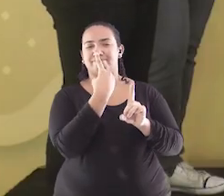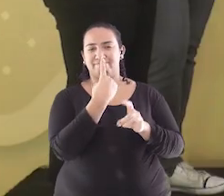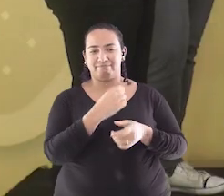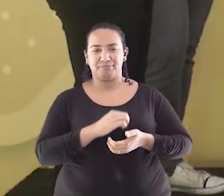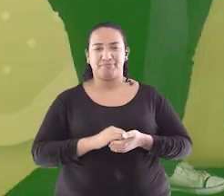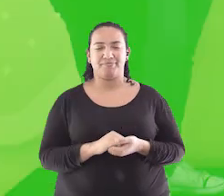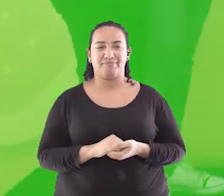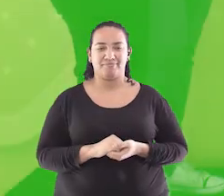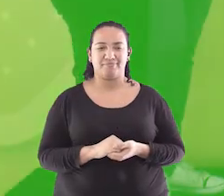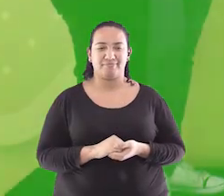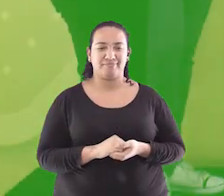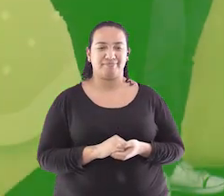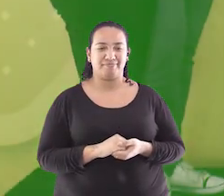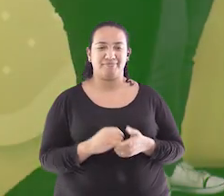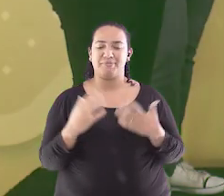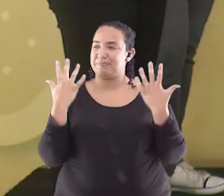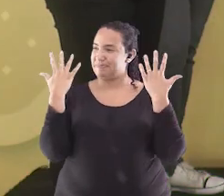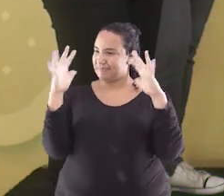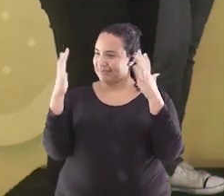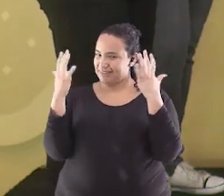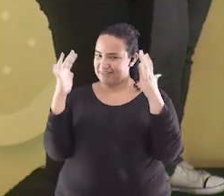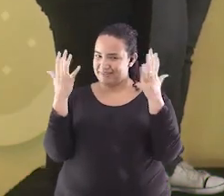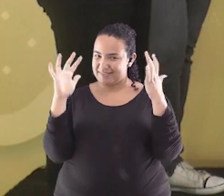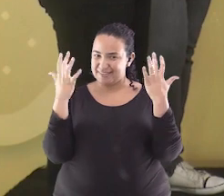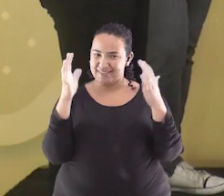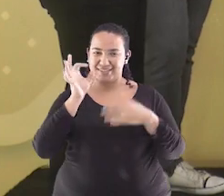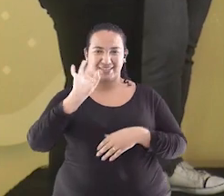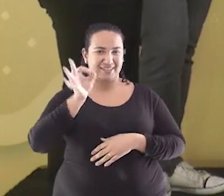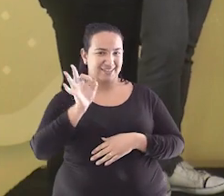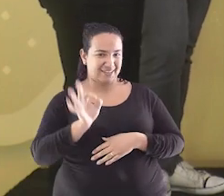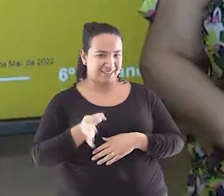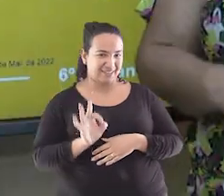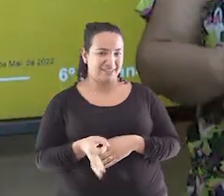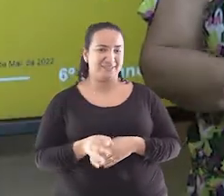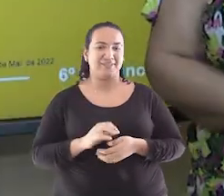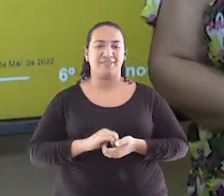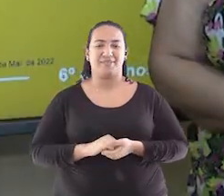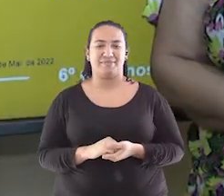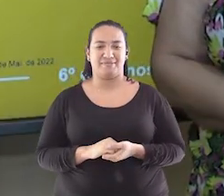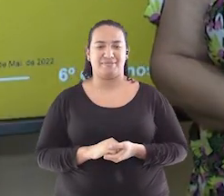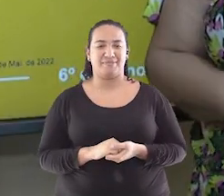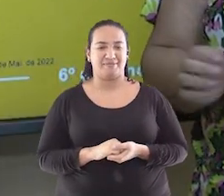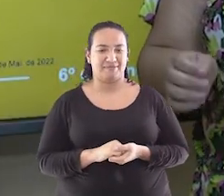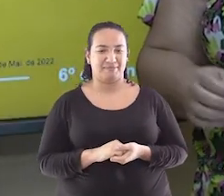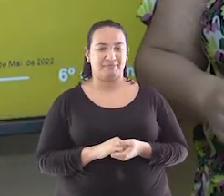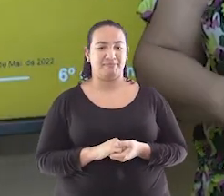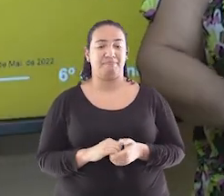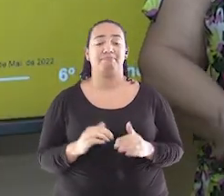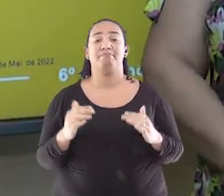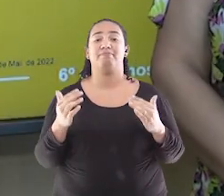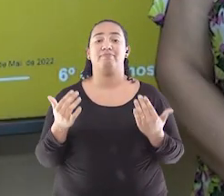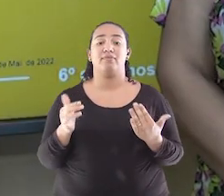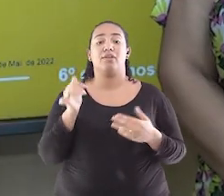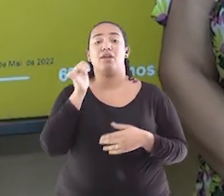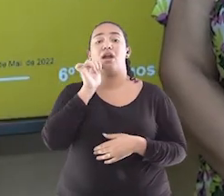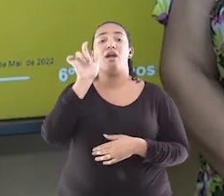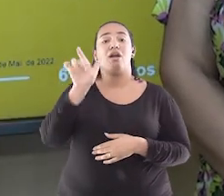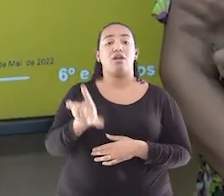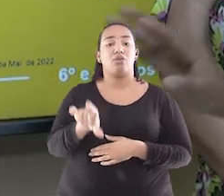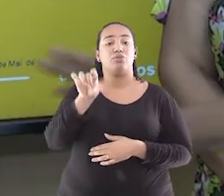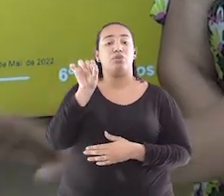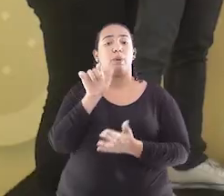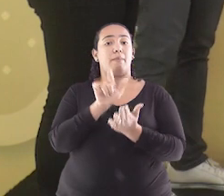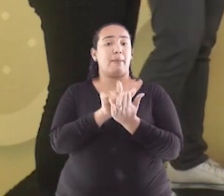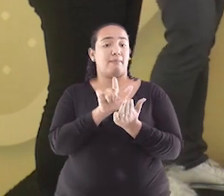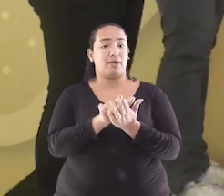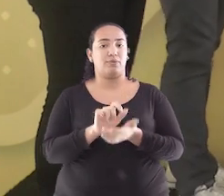Muito bem, Edilene, você acertou! Então, Edilene, agora qual é envelope que você vai escolher? O